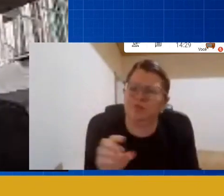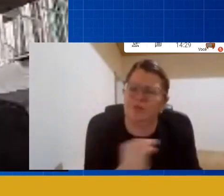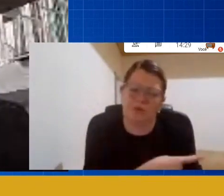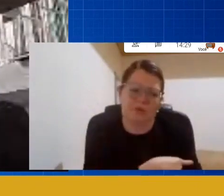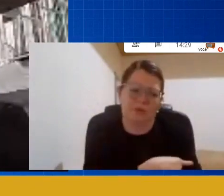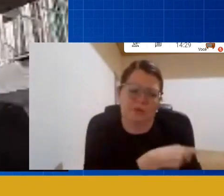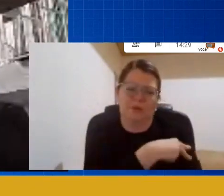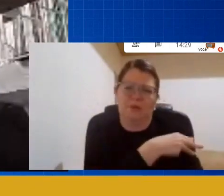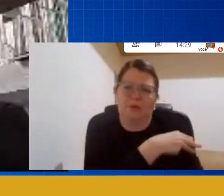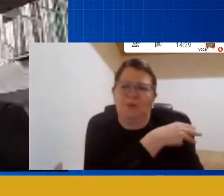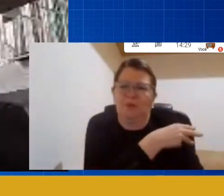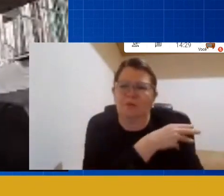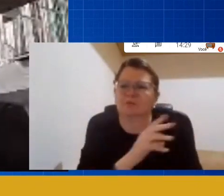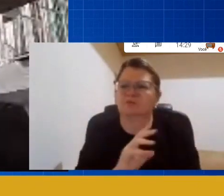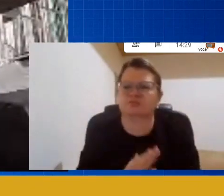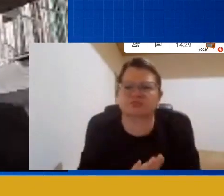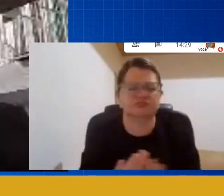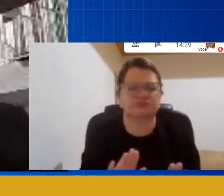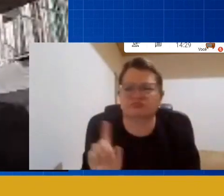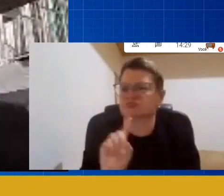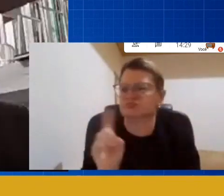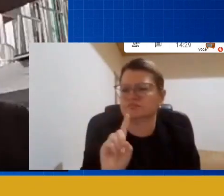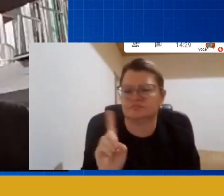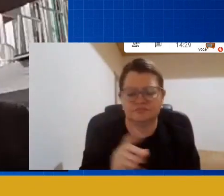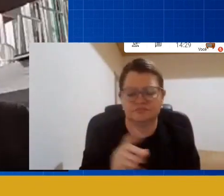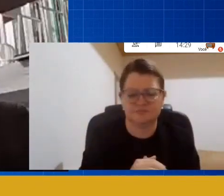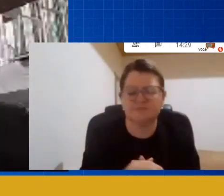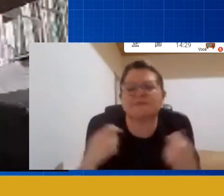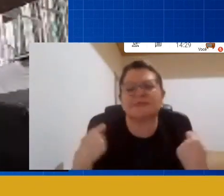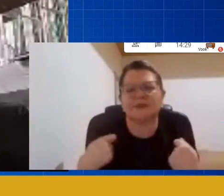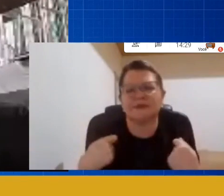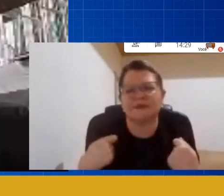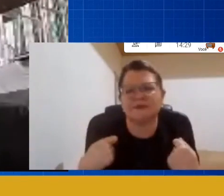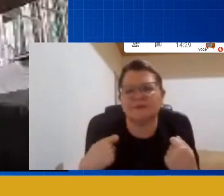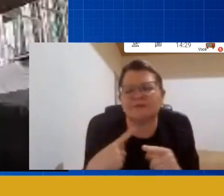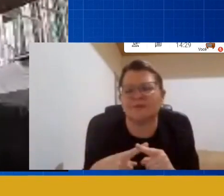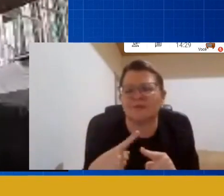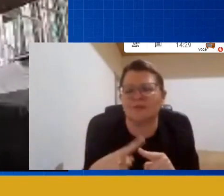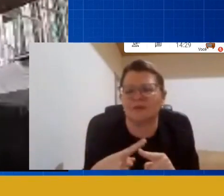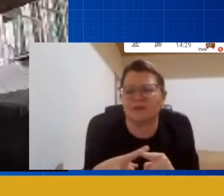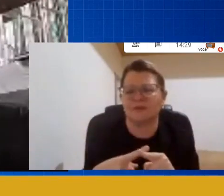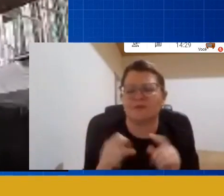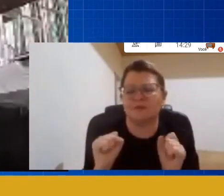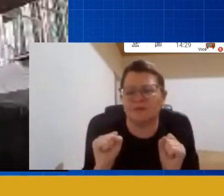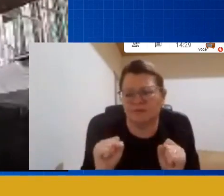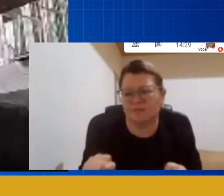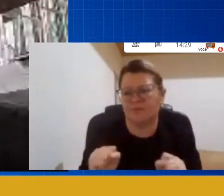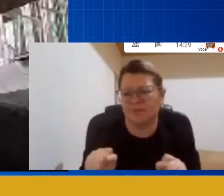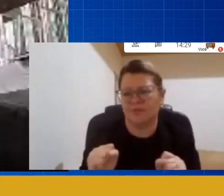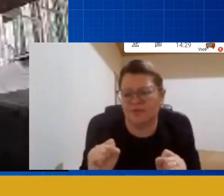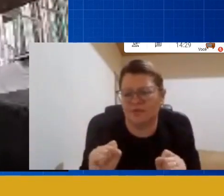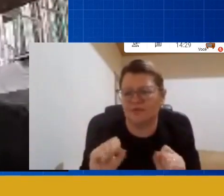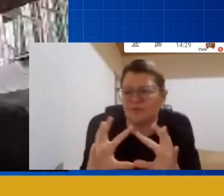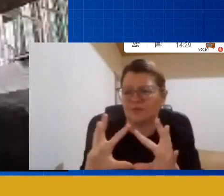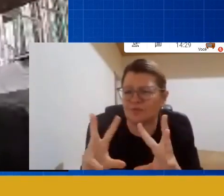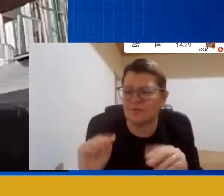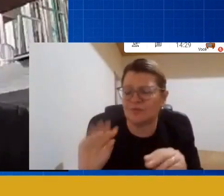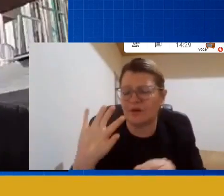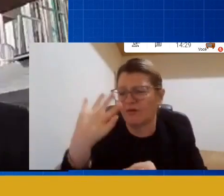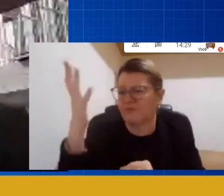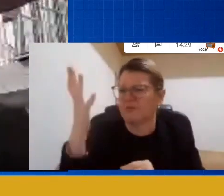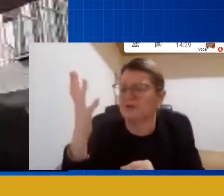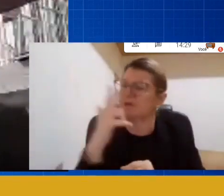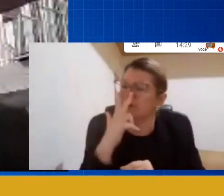e nesse momento de certa forma colocar tudo o que está acontecendo dentro de um